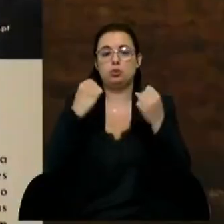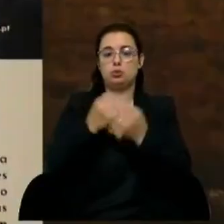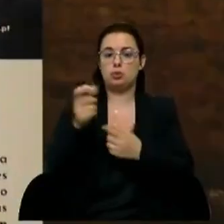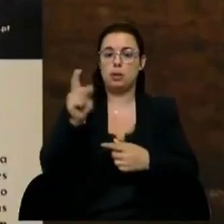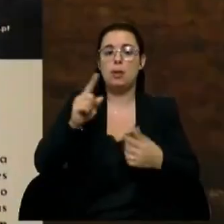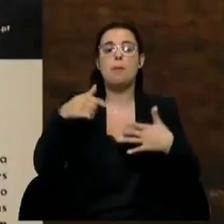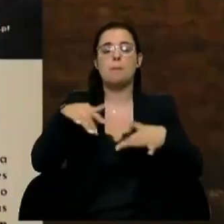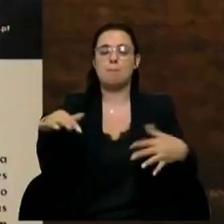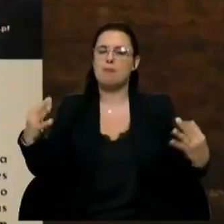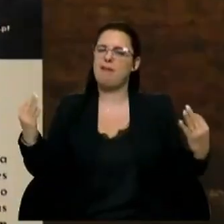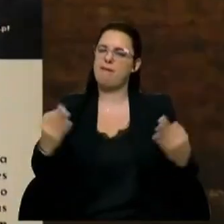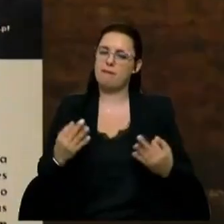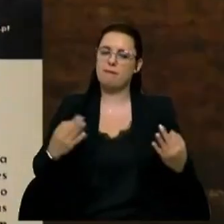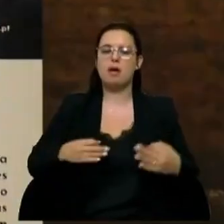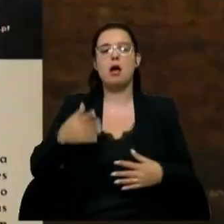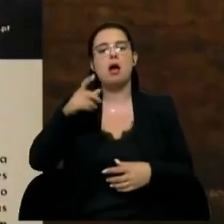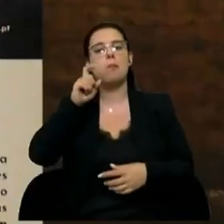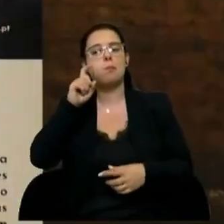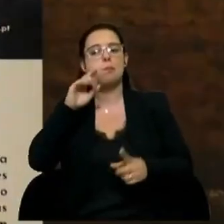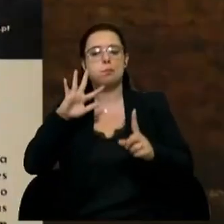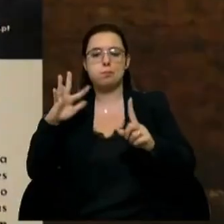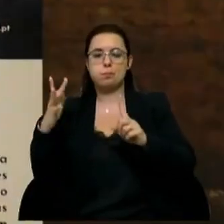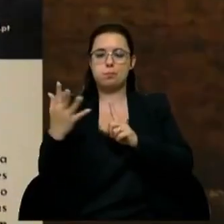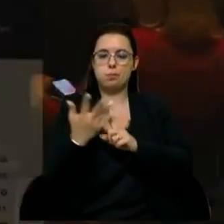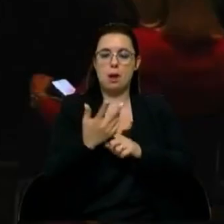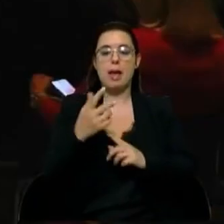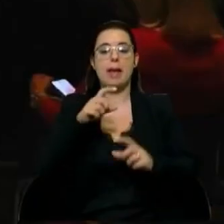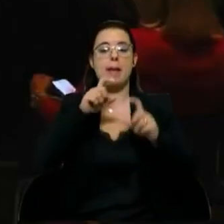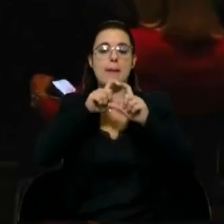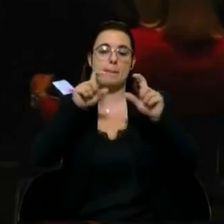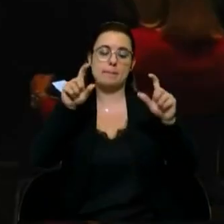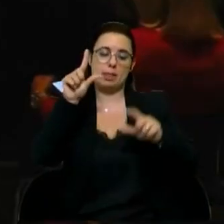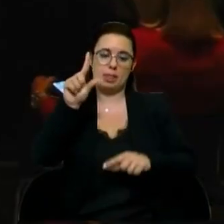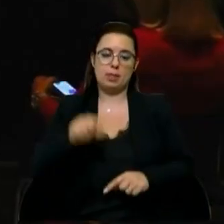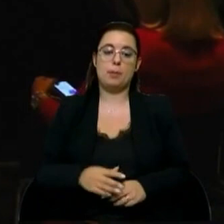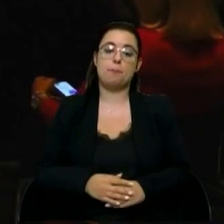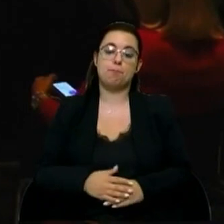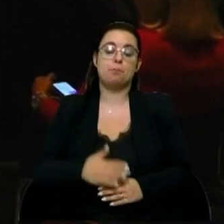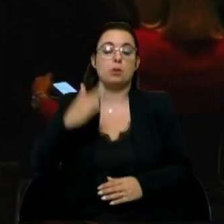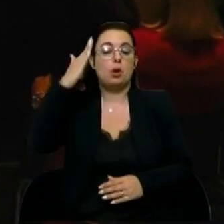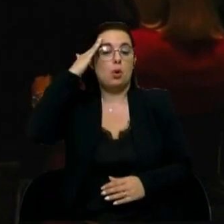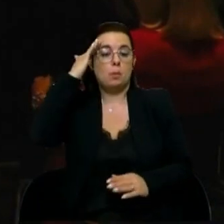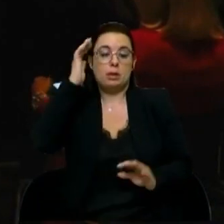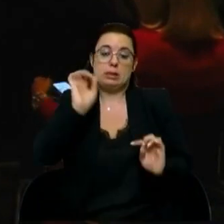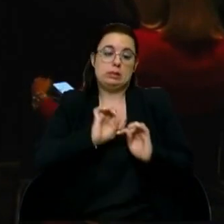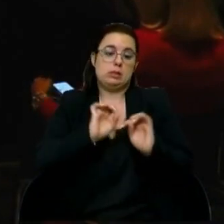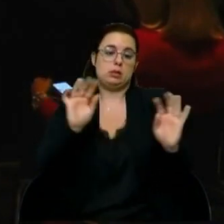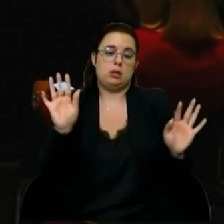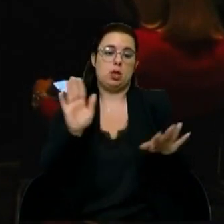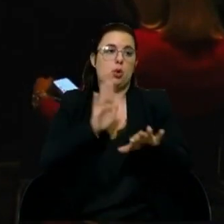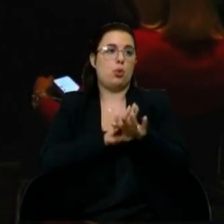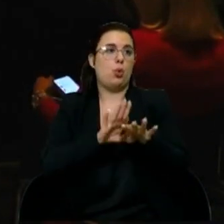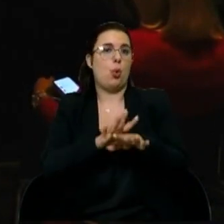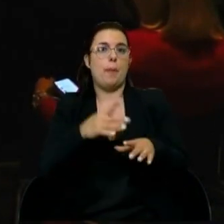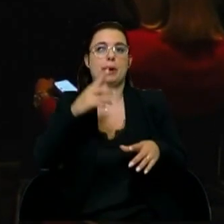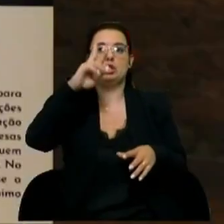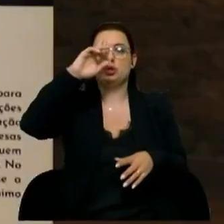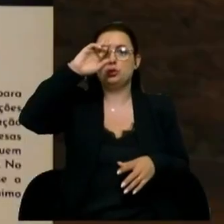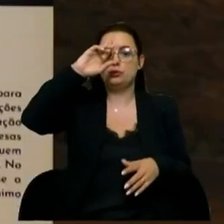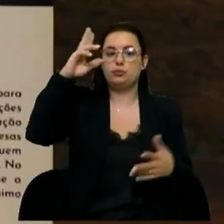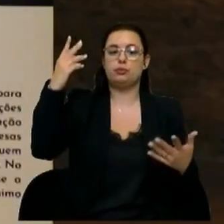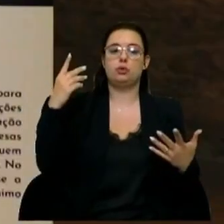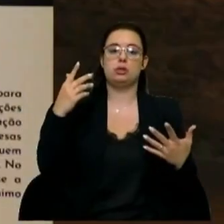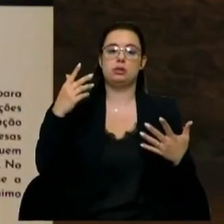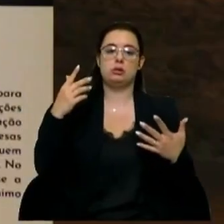mas, de facto, também de sustentabilidade para a própria empresa. As competências podem ser, obviamente, adquiridas pelo esforço da